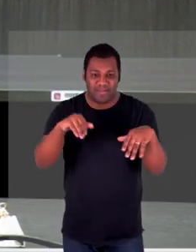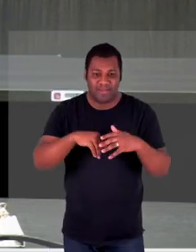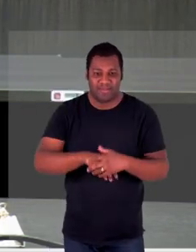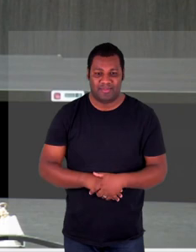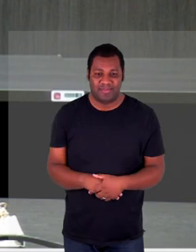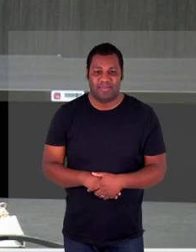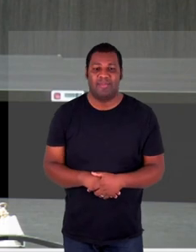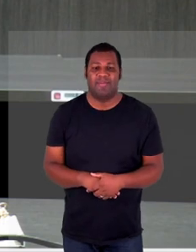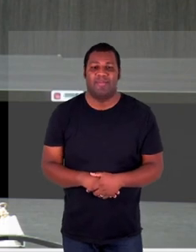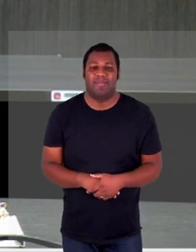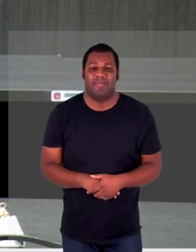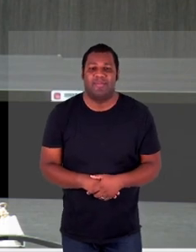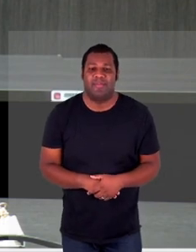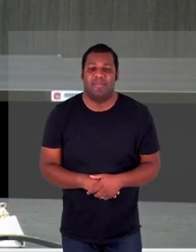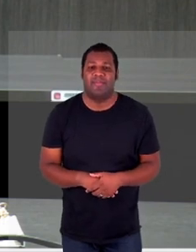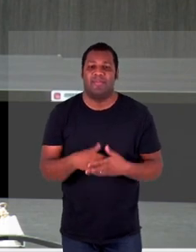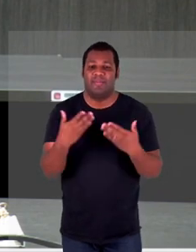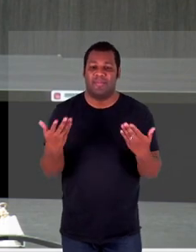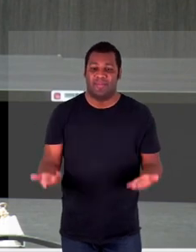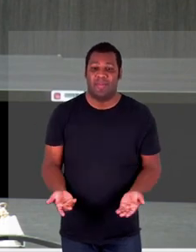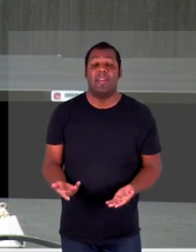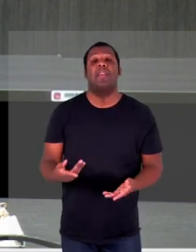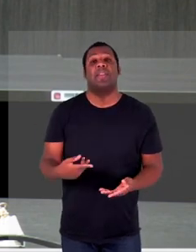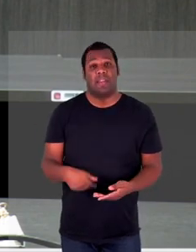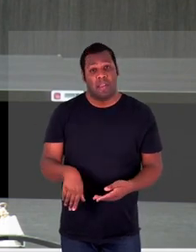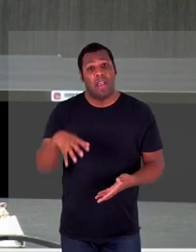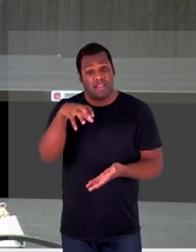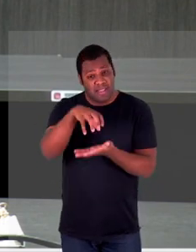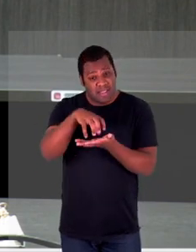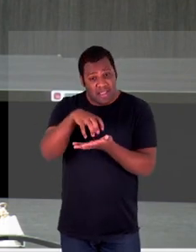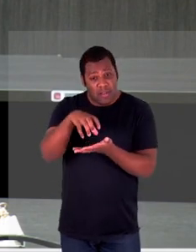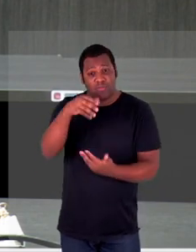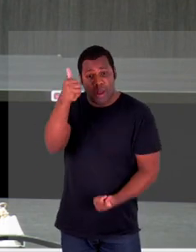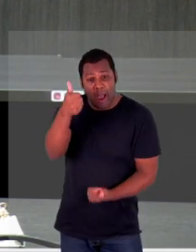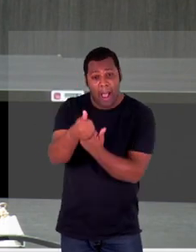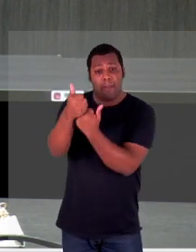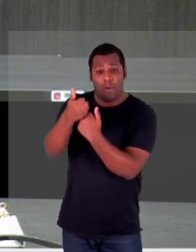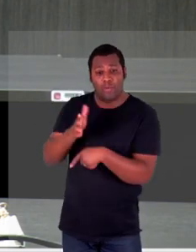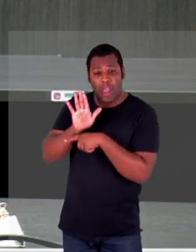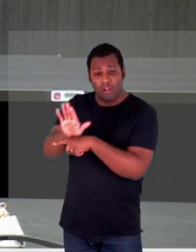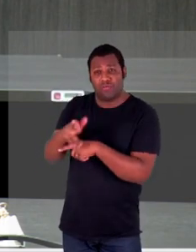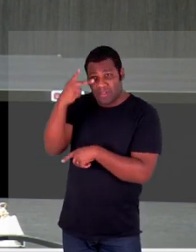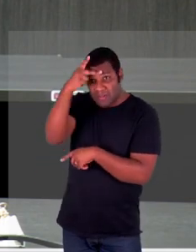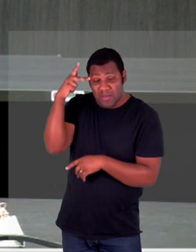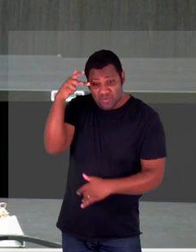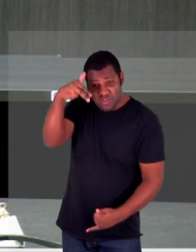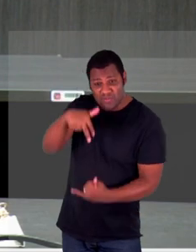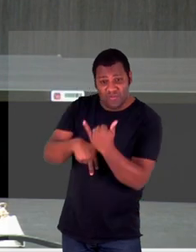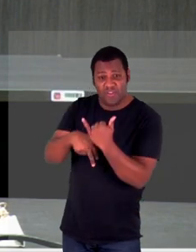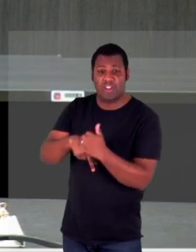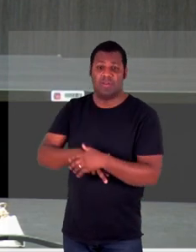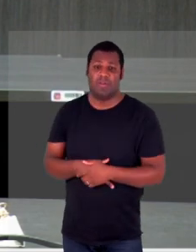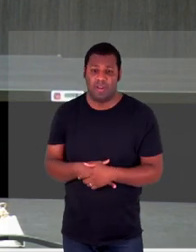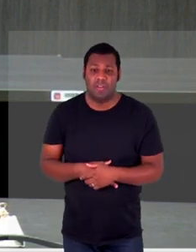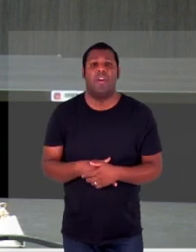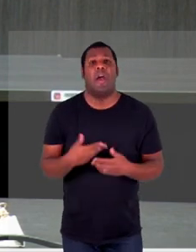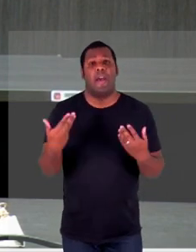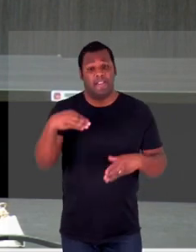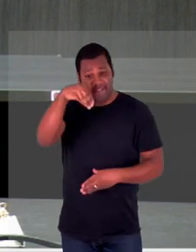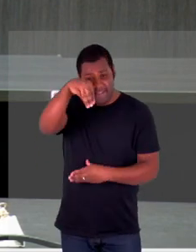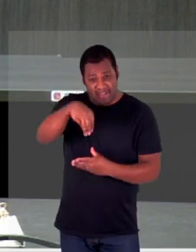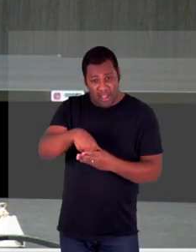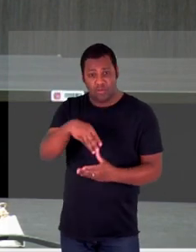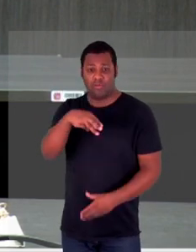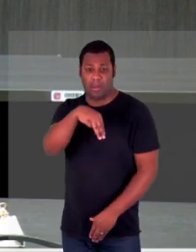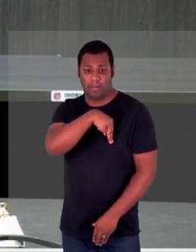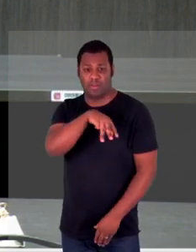Fica claro como os centros de apoio às vítimas podem ter um papel, os centros de apoio às vítimas dos ministérios públicos